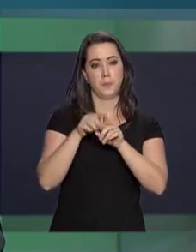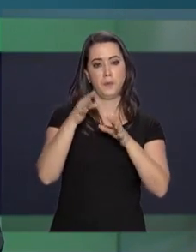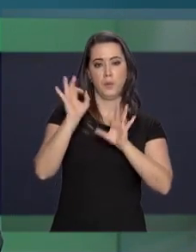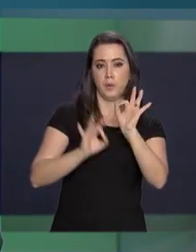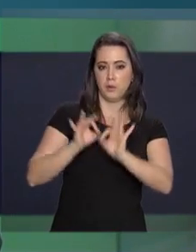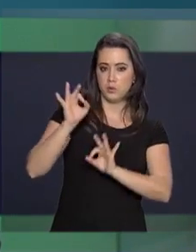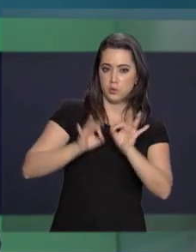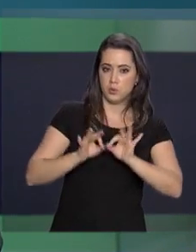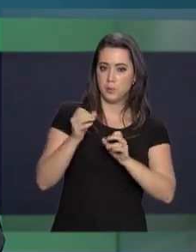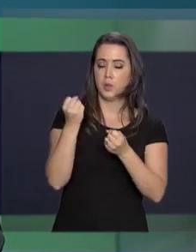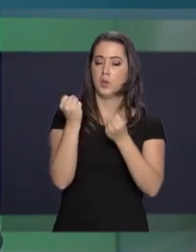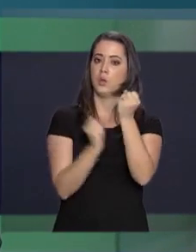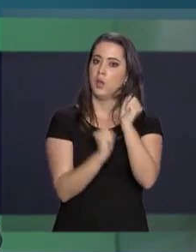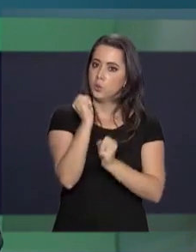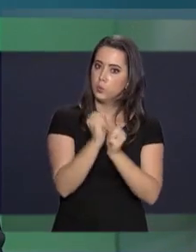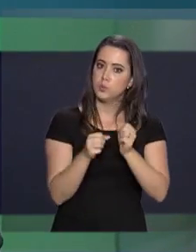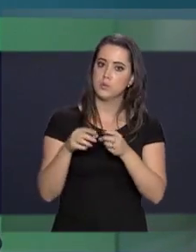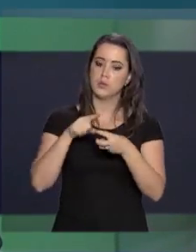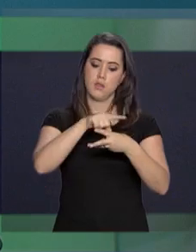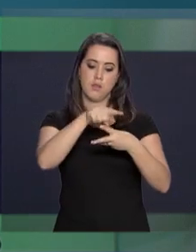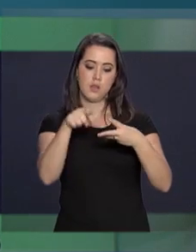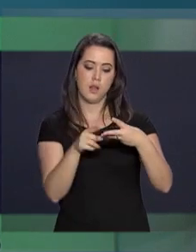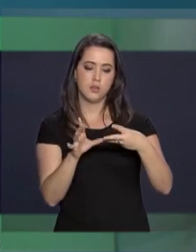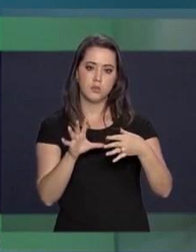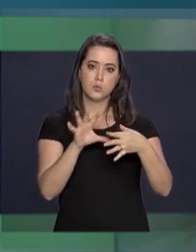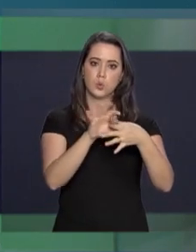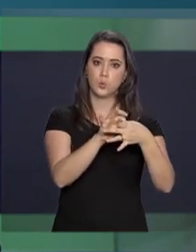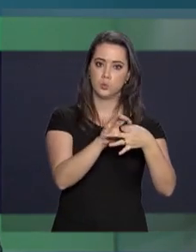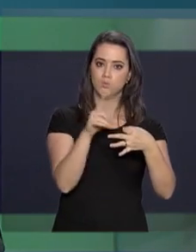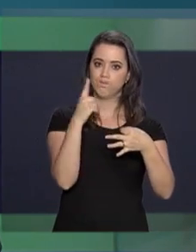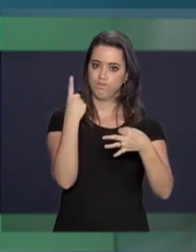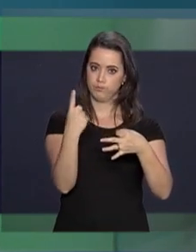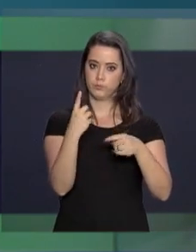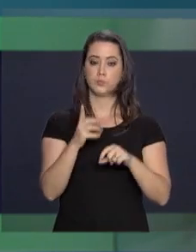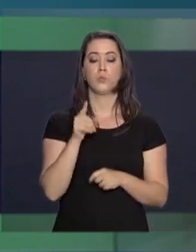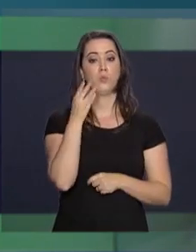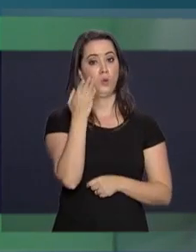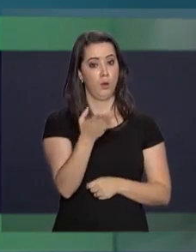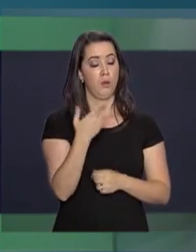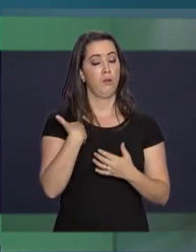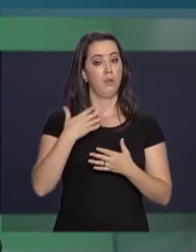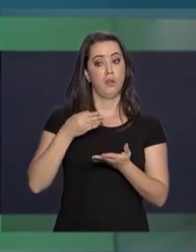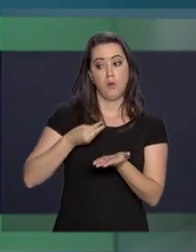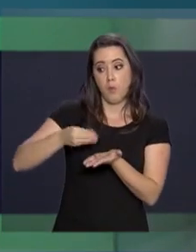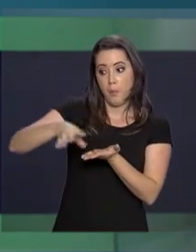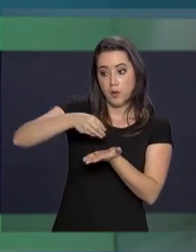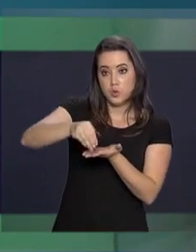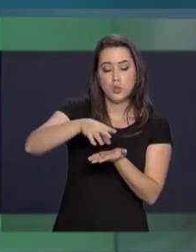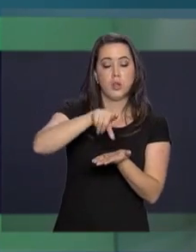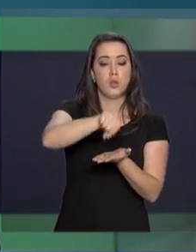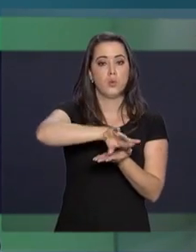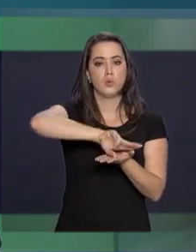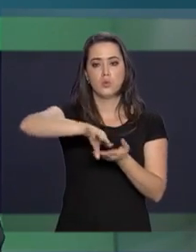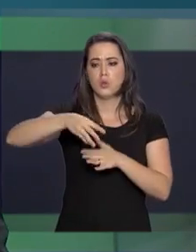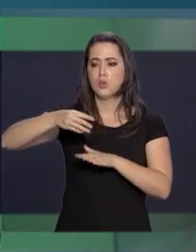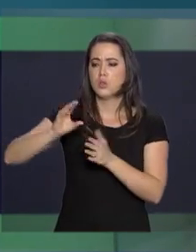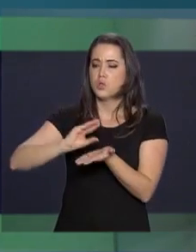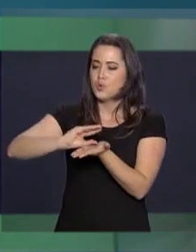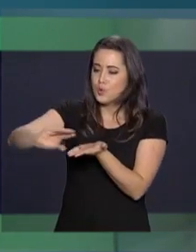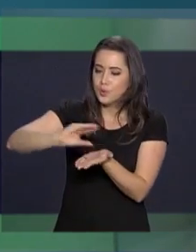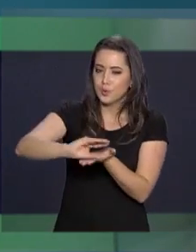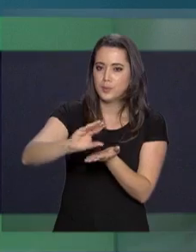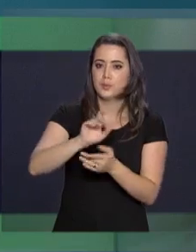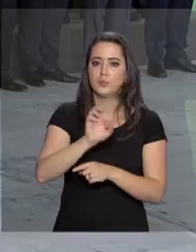Indústria e Comércio Exterior. Paulo Guedes quer descentralizar recursos para estados e municípios, além de abrir a economia e simplificar